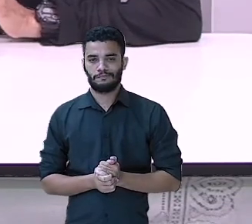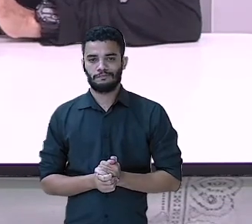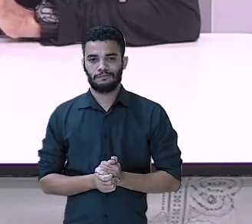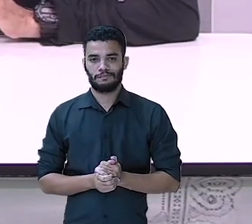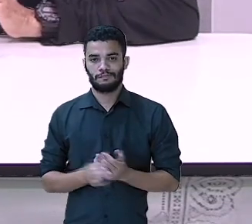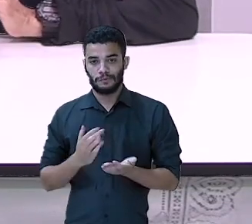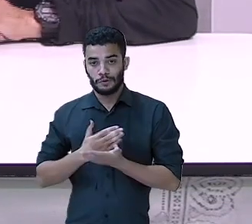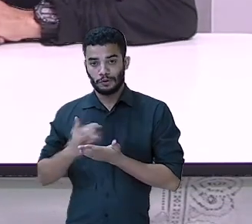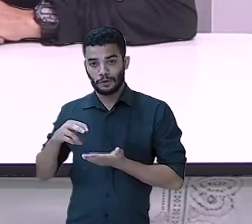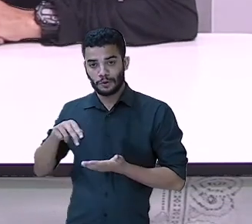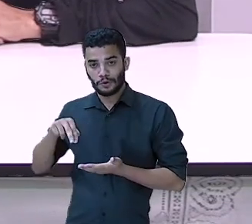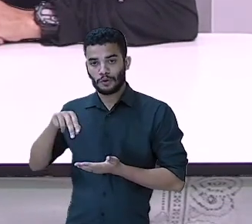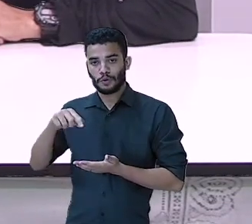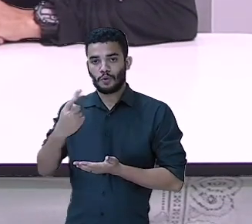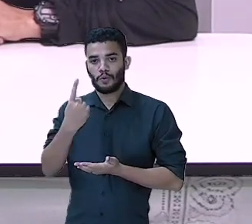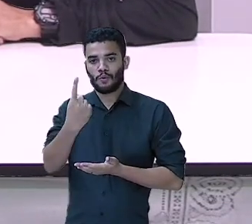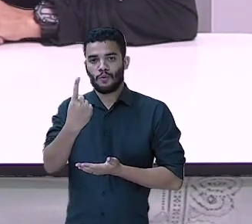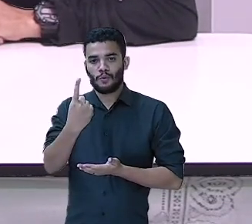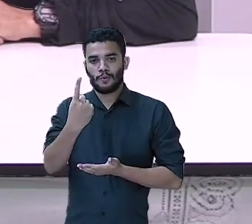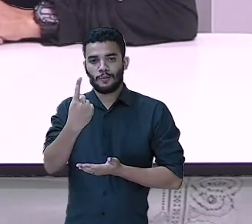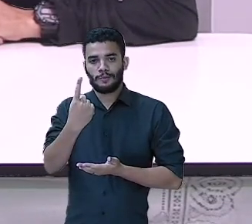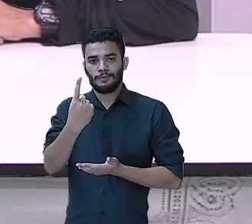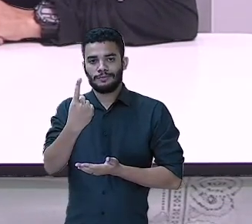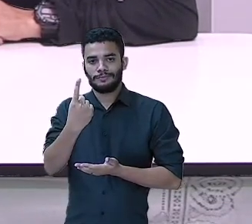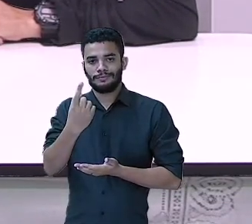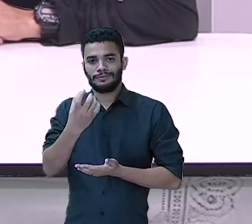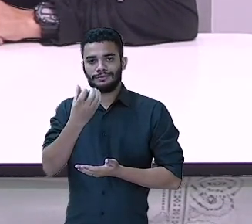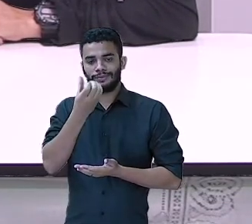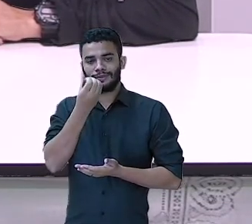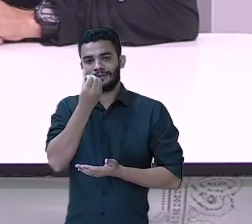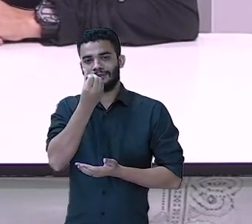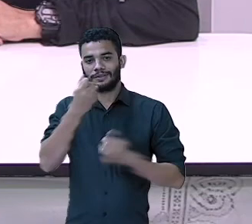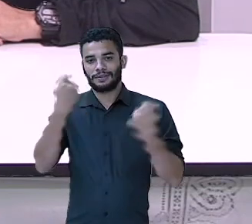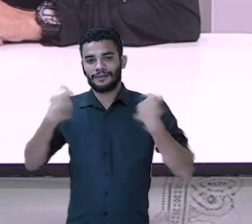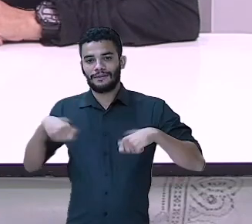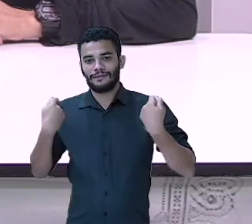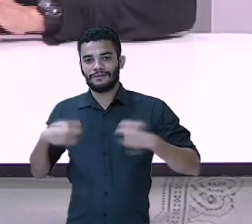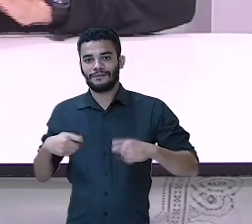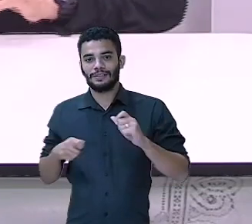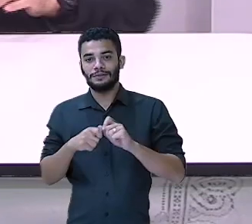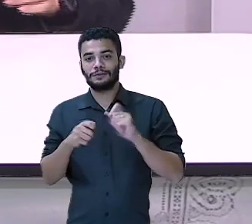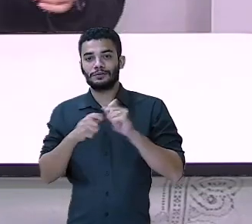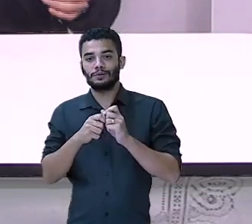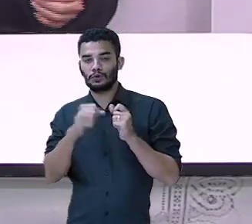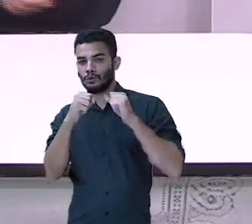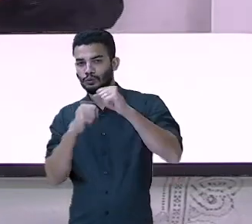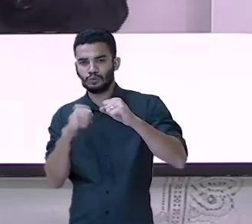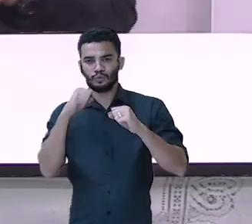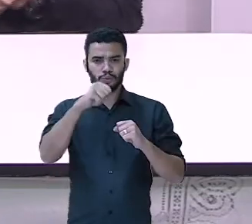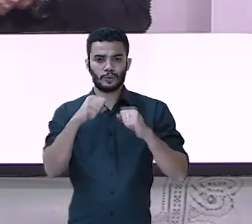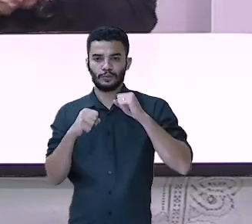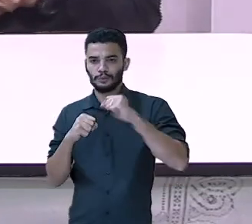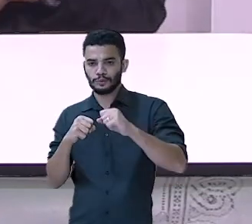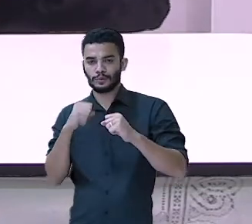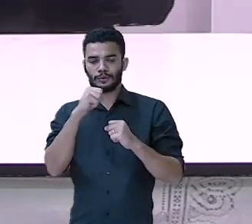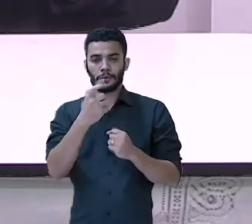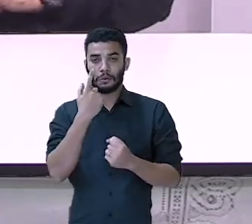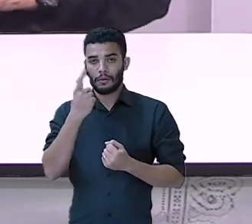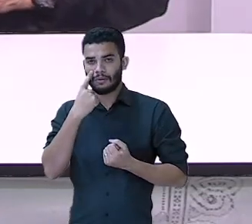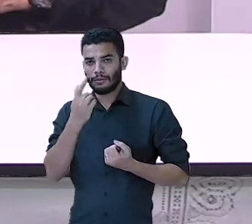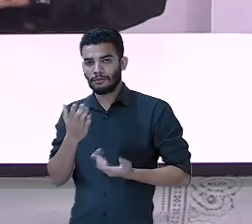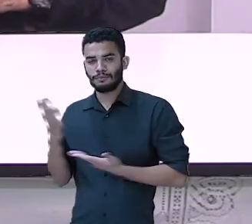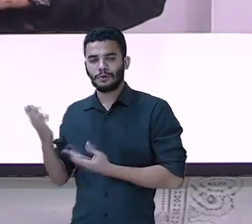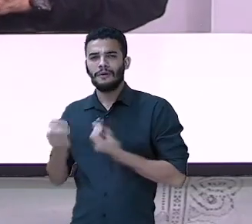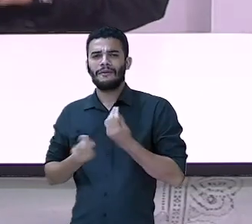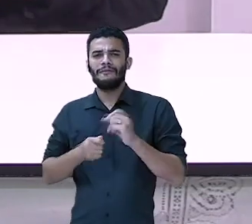Mandou uma casa, pegou uma carta. Seis polissocos alternados. Polissoco alternado é o